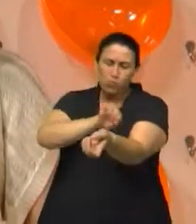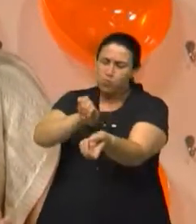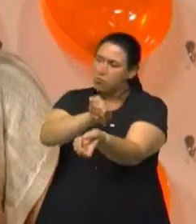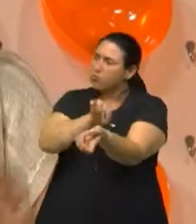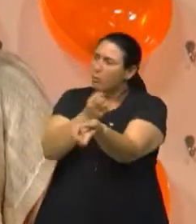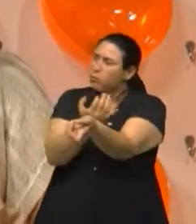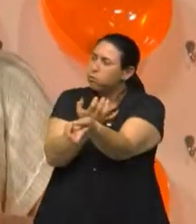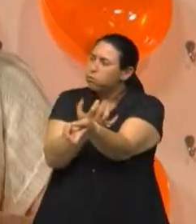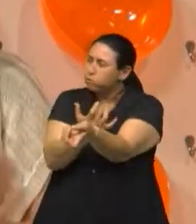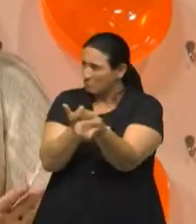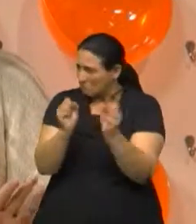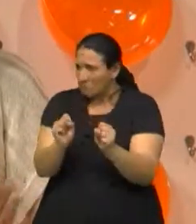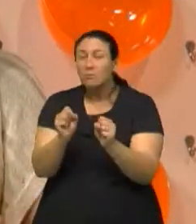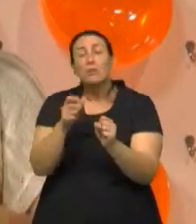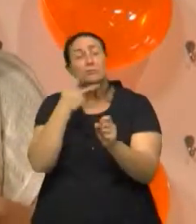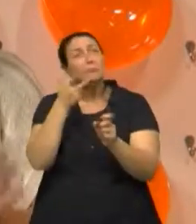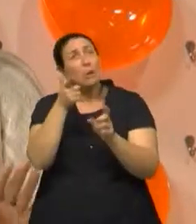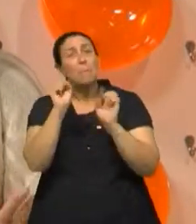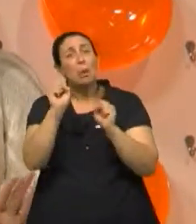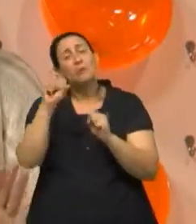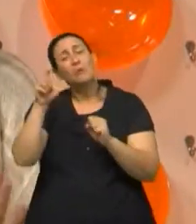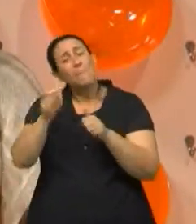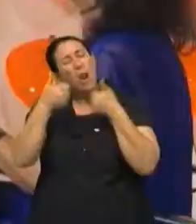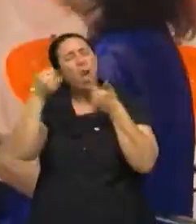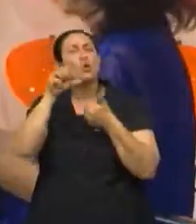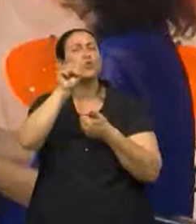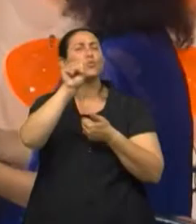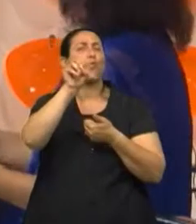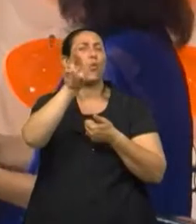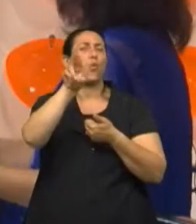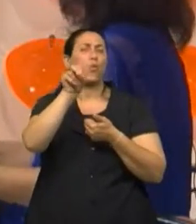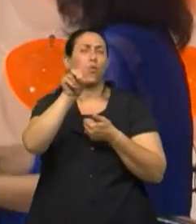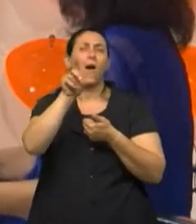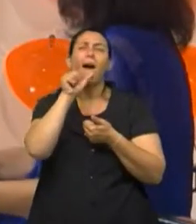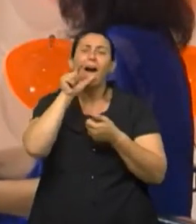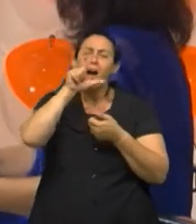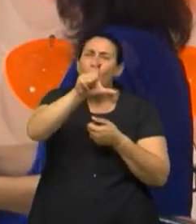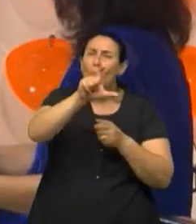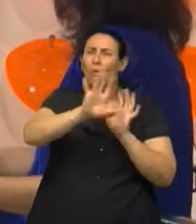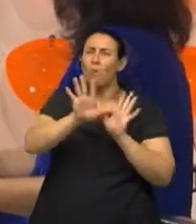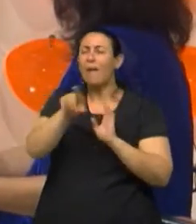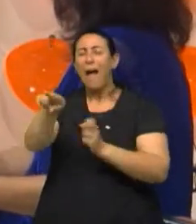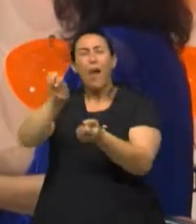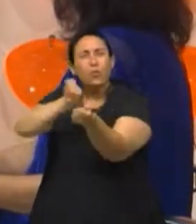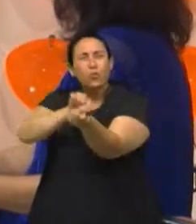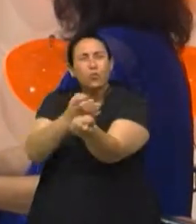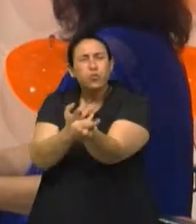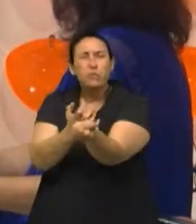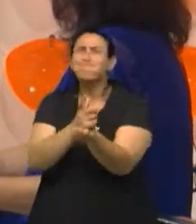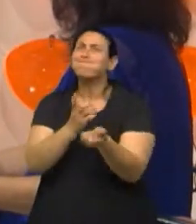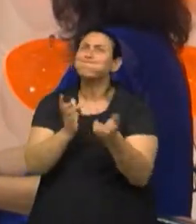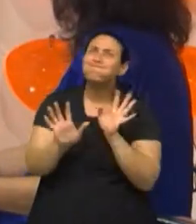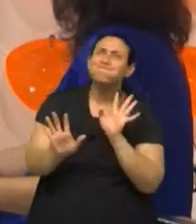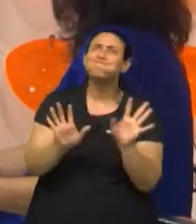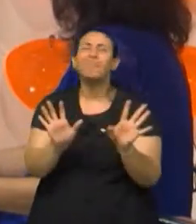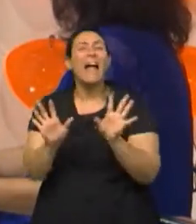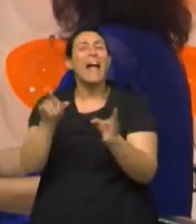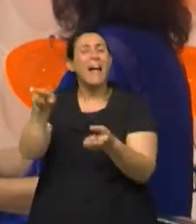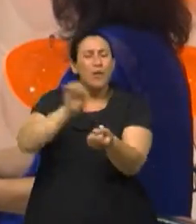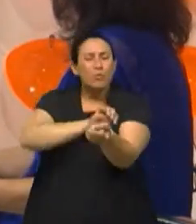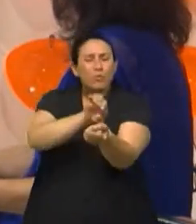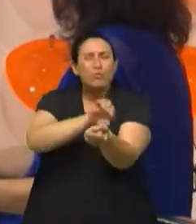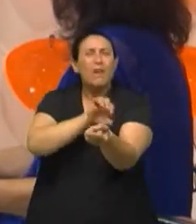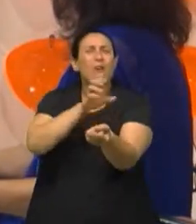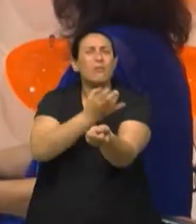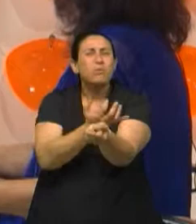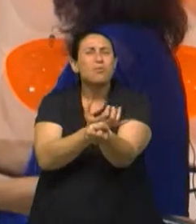ideal é ser ou com soro fisiológico ou com água corrente mesmo. Ah, soro, Eu acho que não é... Água oxigenada, ela não tem,